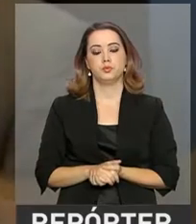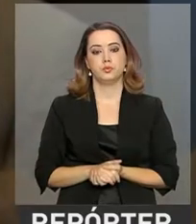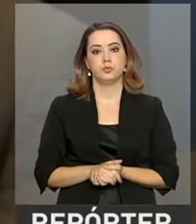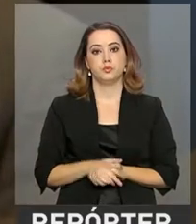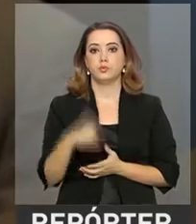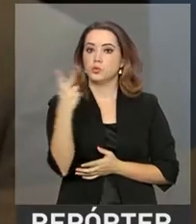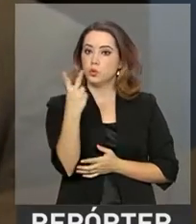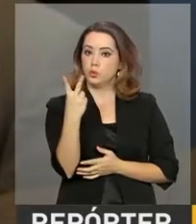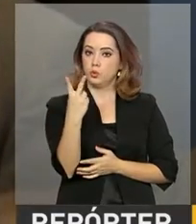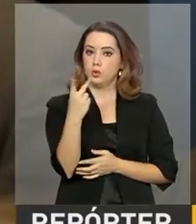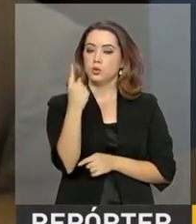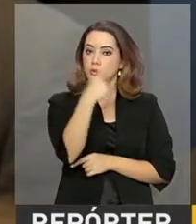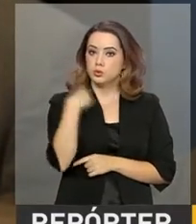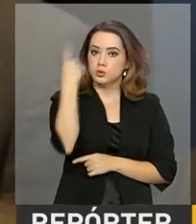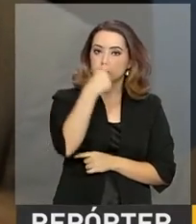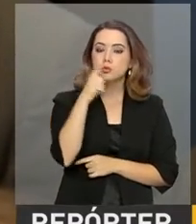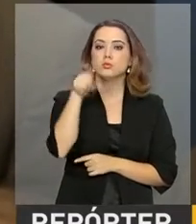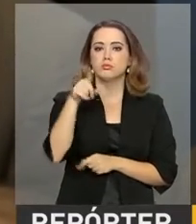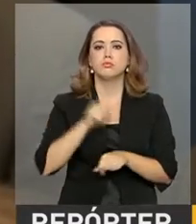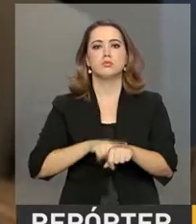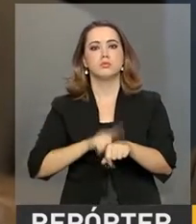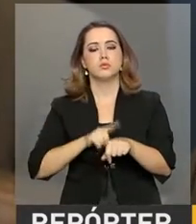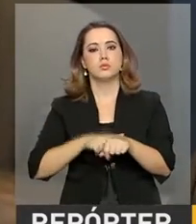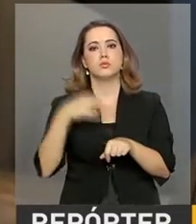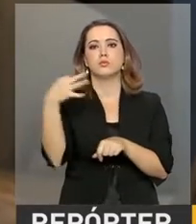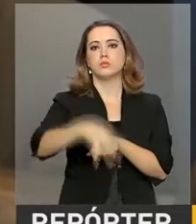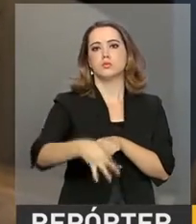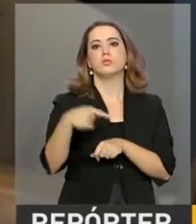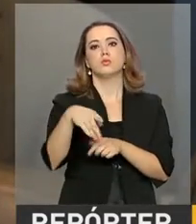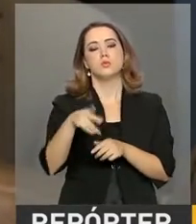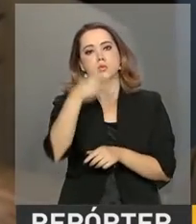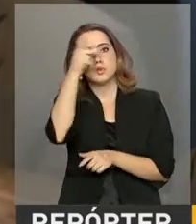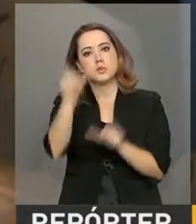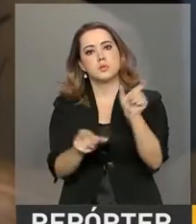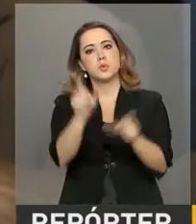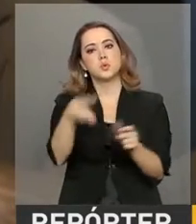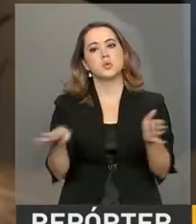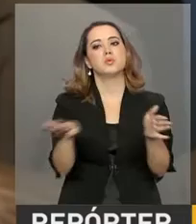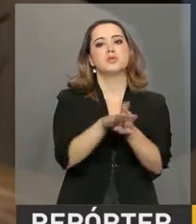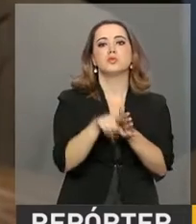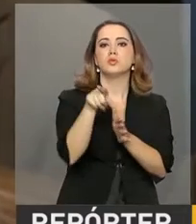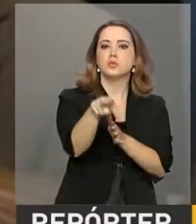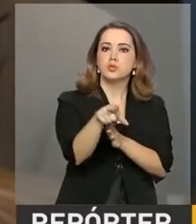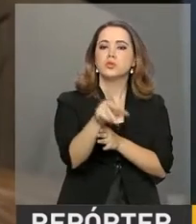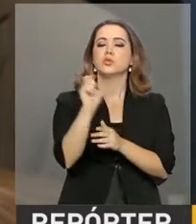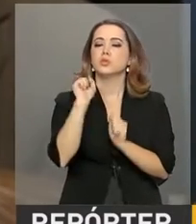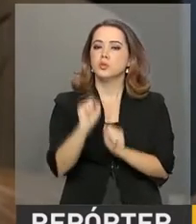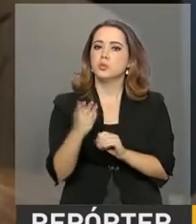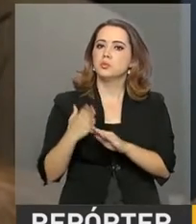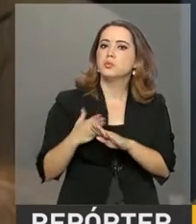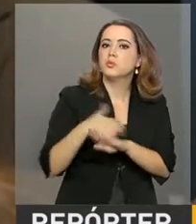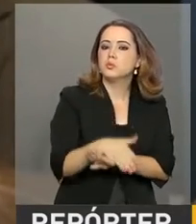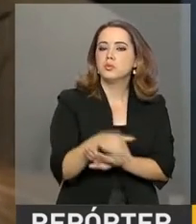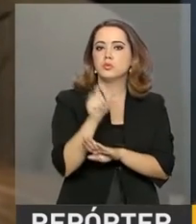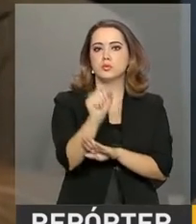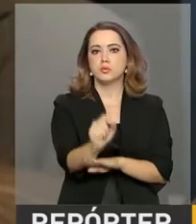Duas horas é o tempo necessário para que as pessoas cheguem, façam seu check-in, façam